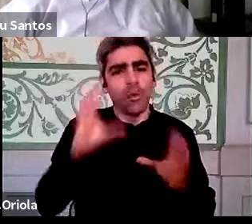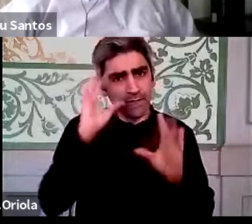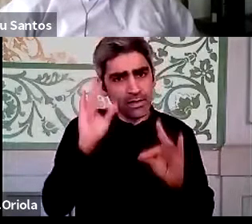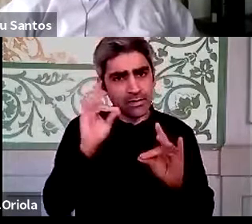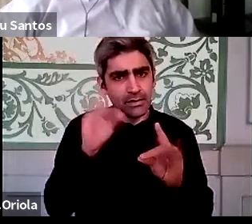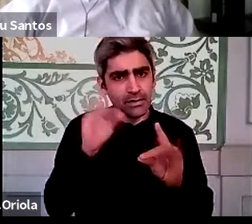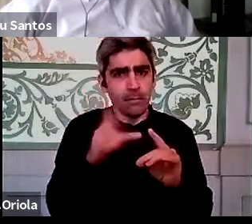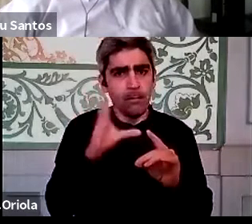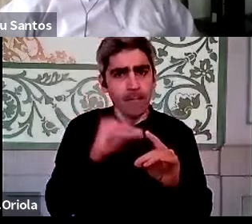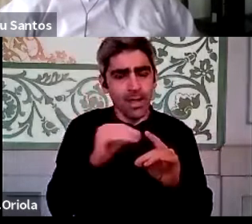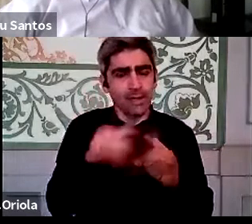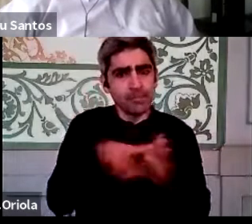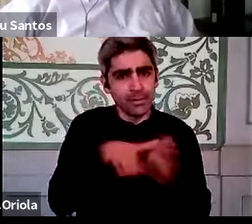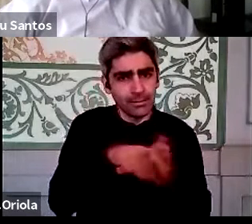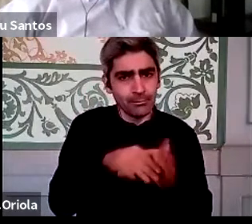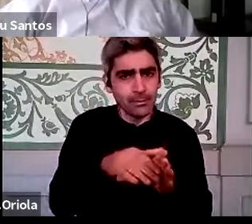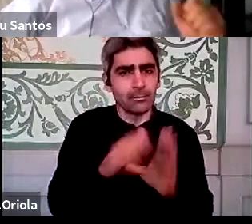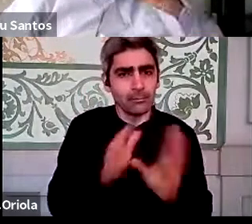mais participação,